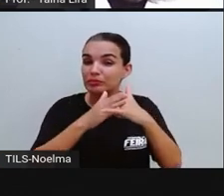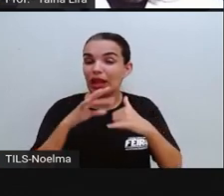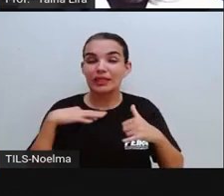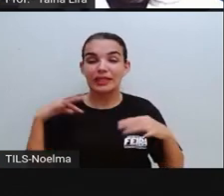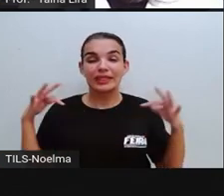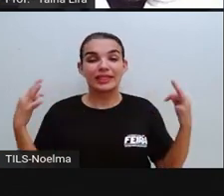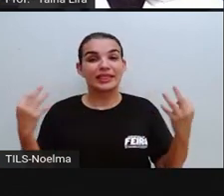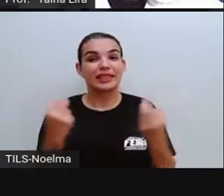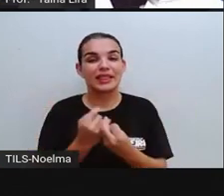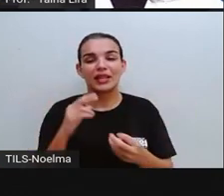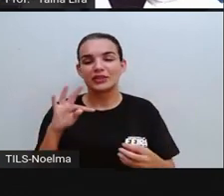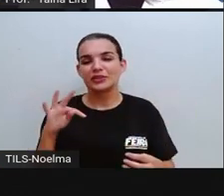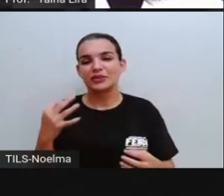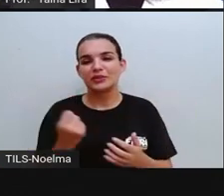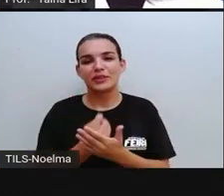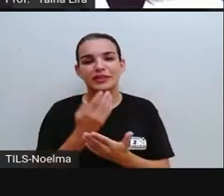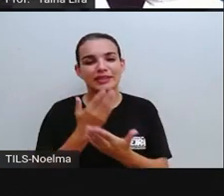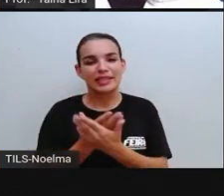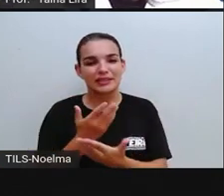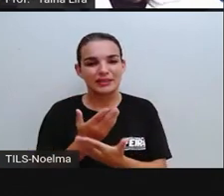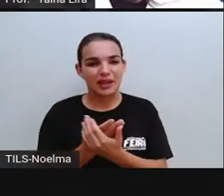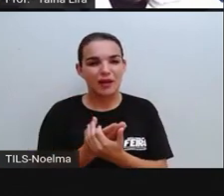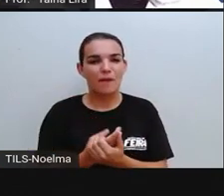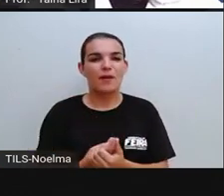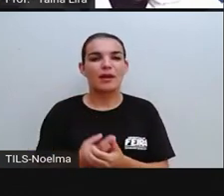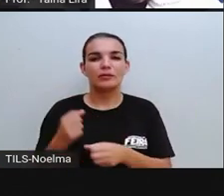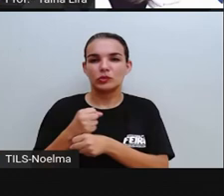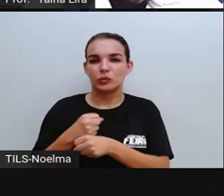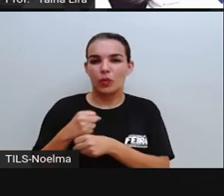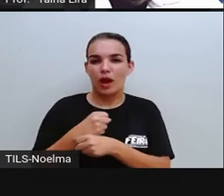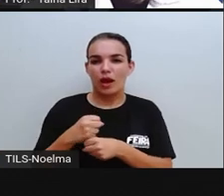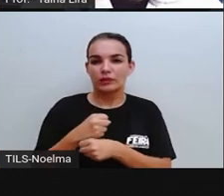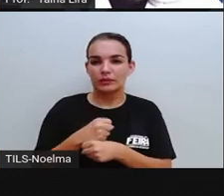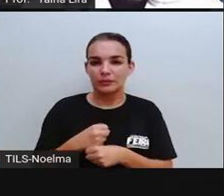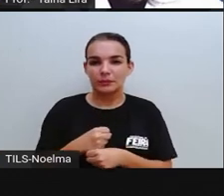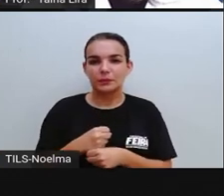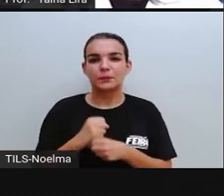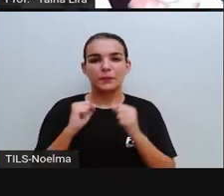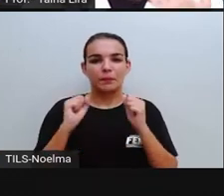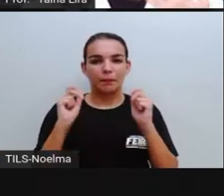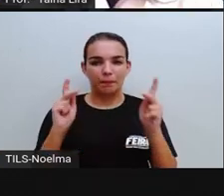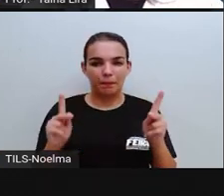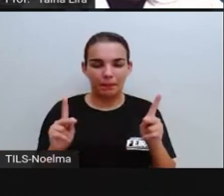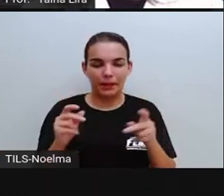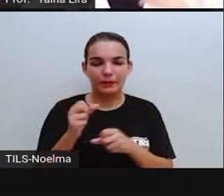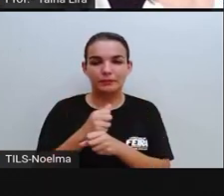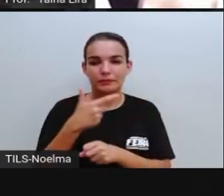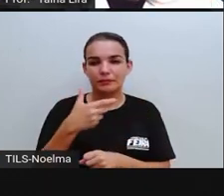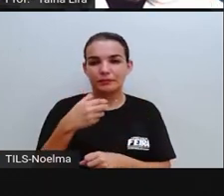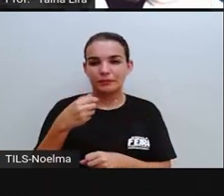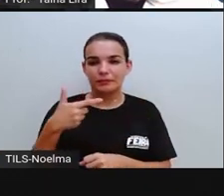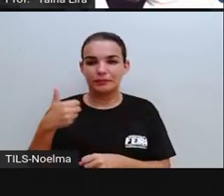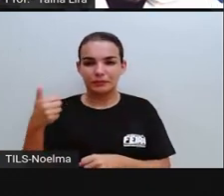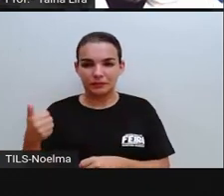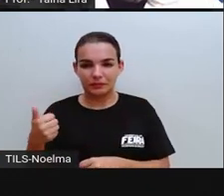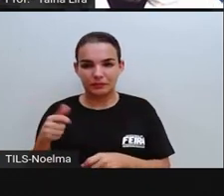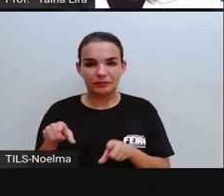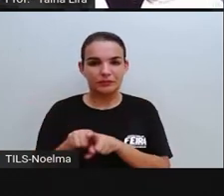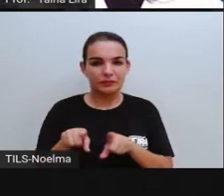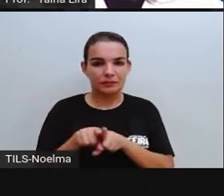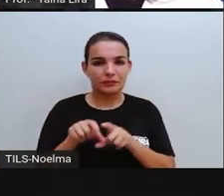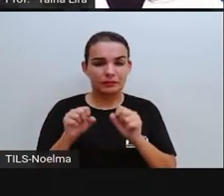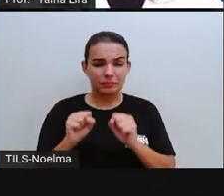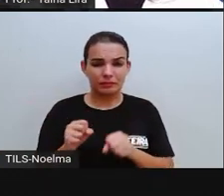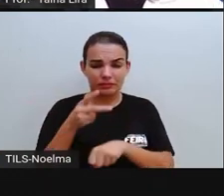todas as aulas aí, né, do ano letivo, tá bom? De 2021, vocês podem assistir novamente